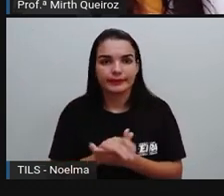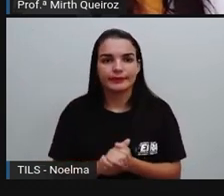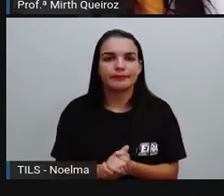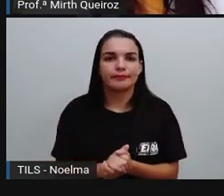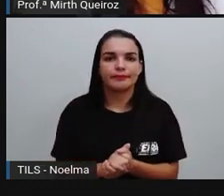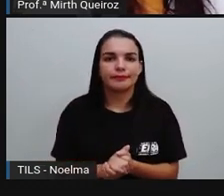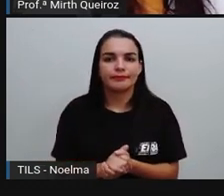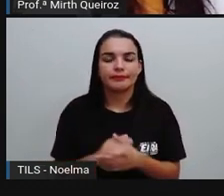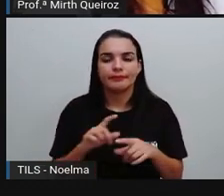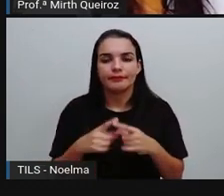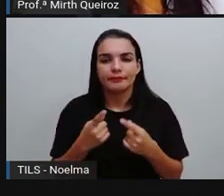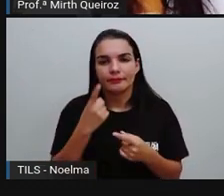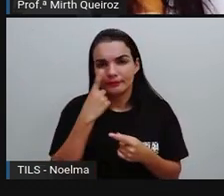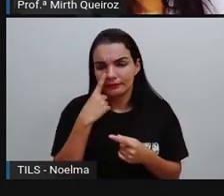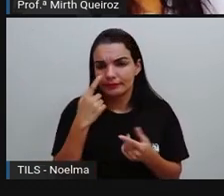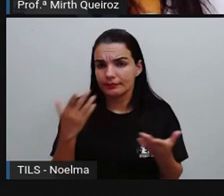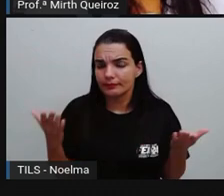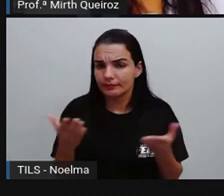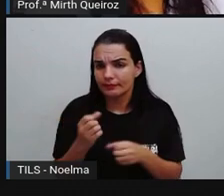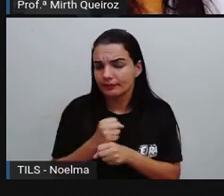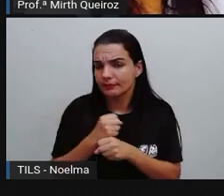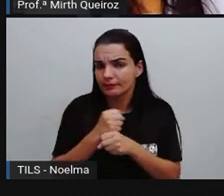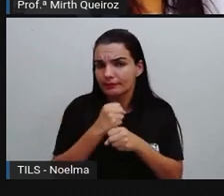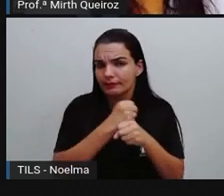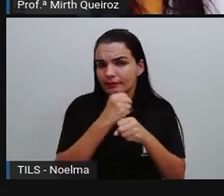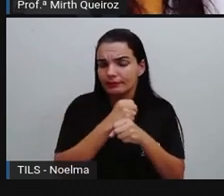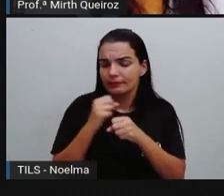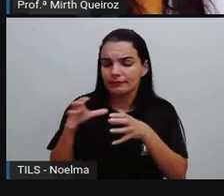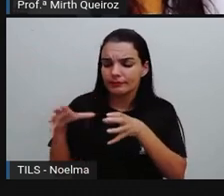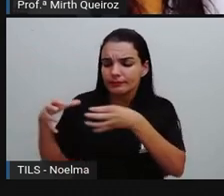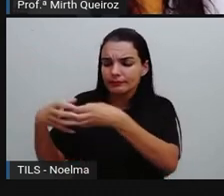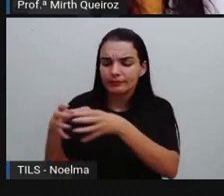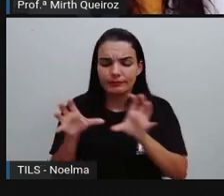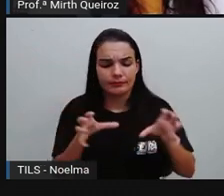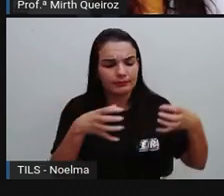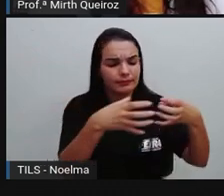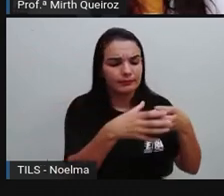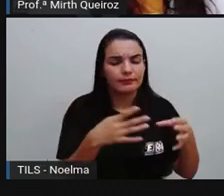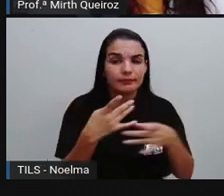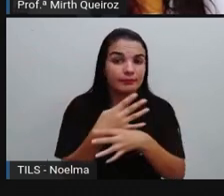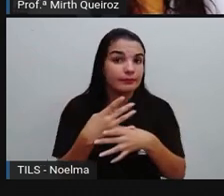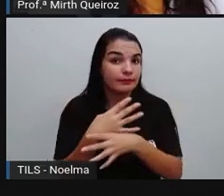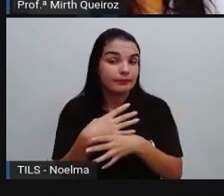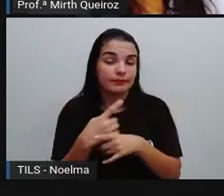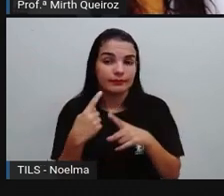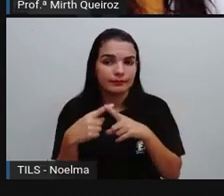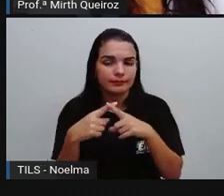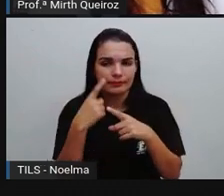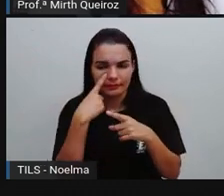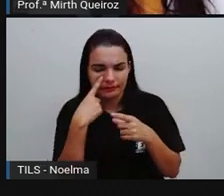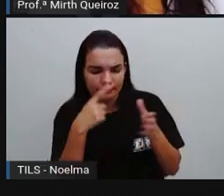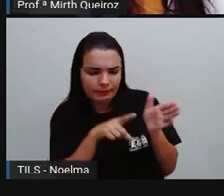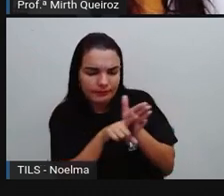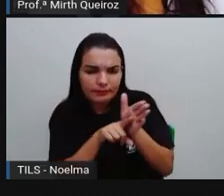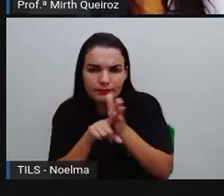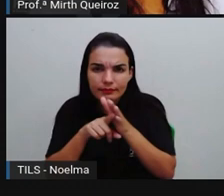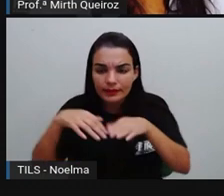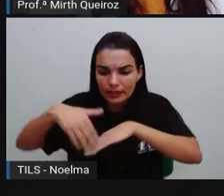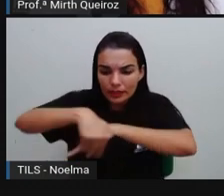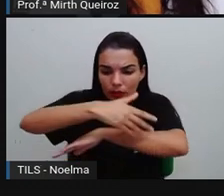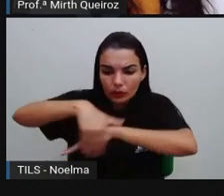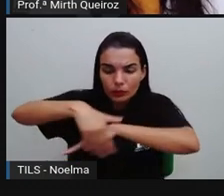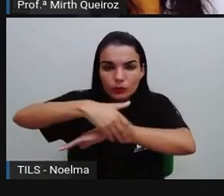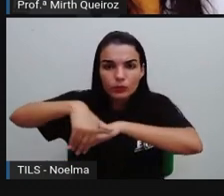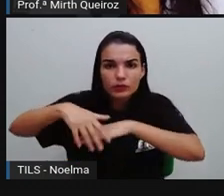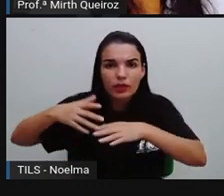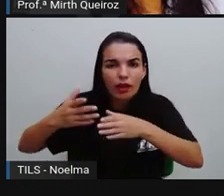em relação às construções, às formações das cidades, onde se você analisar as ruas mais antigas, elas são